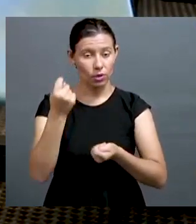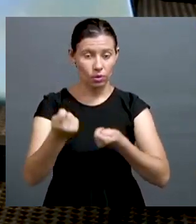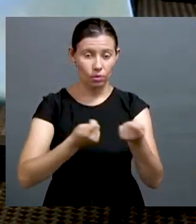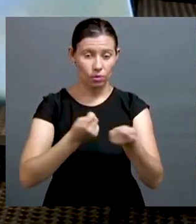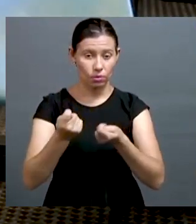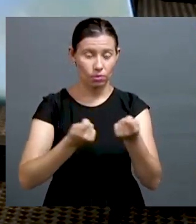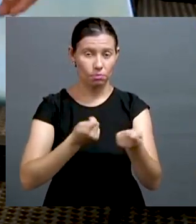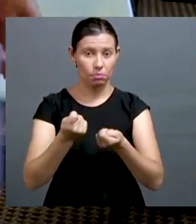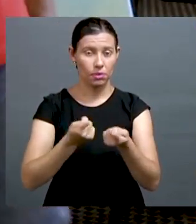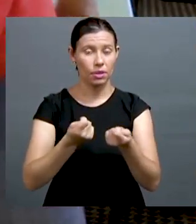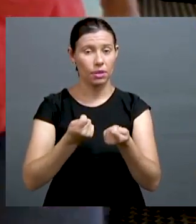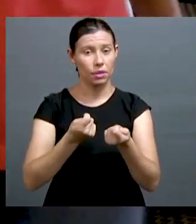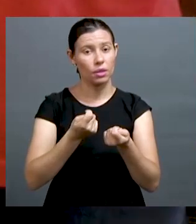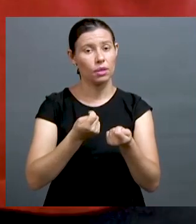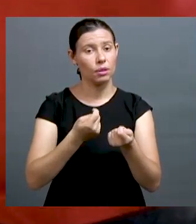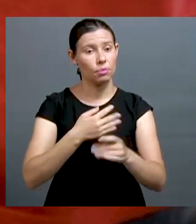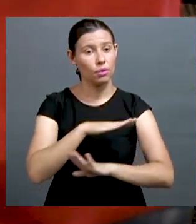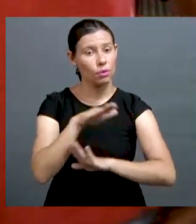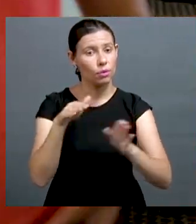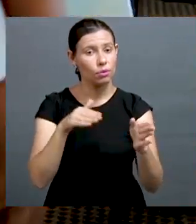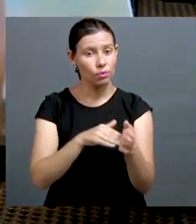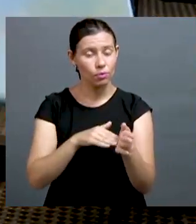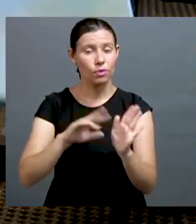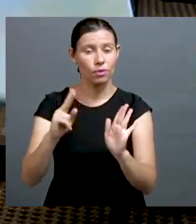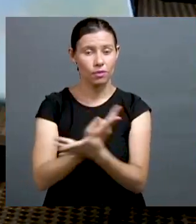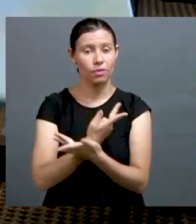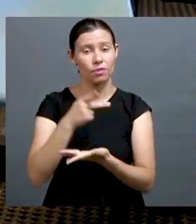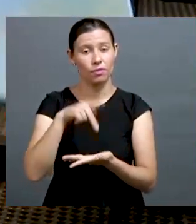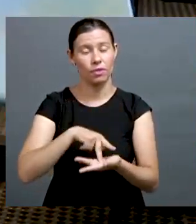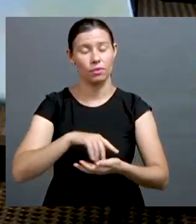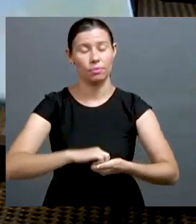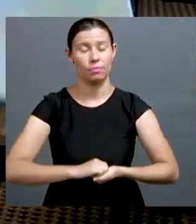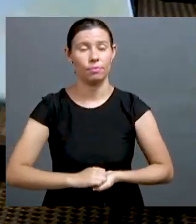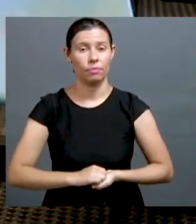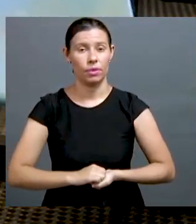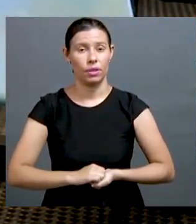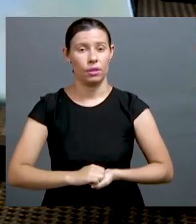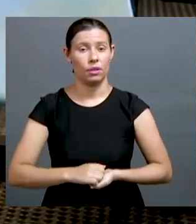como que a gente poderia fazer a economia popular solidária acontecer.